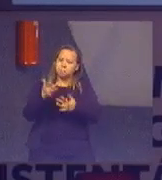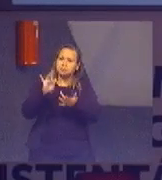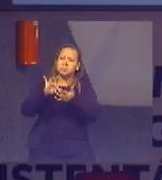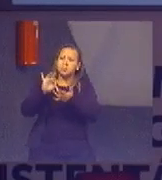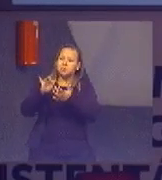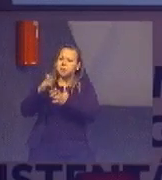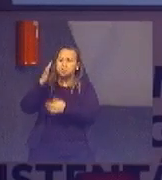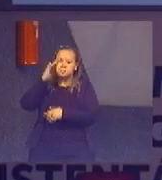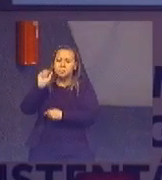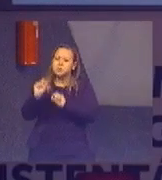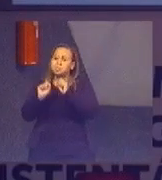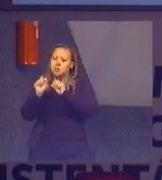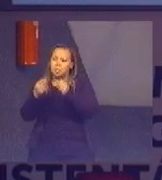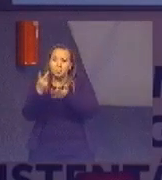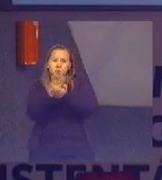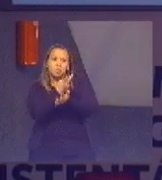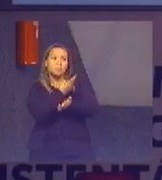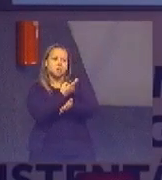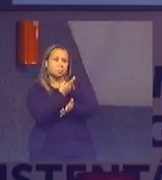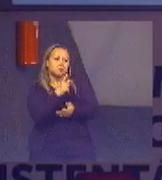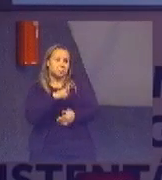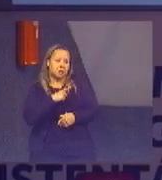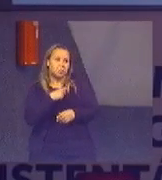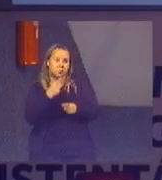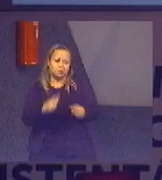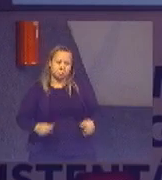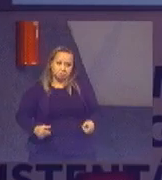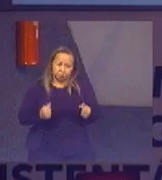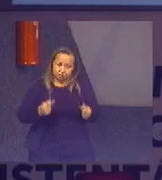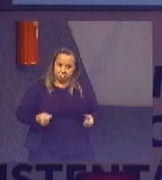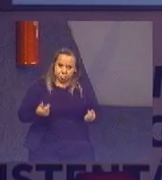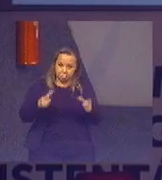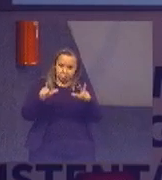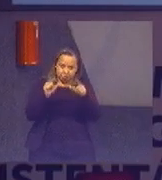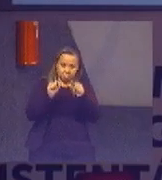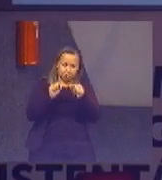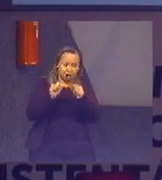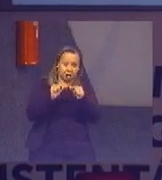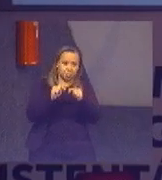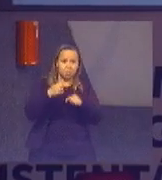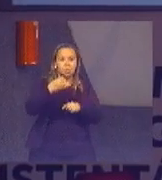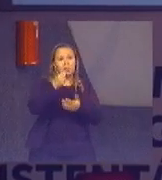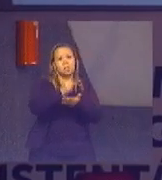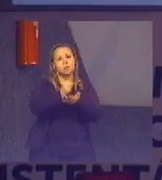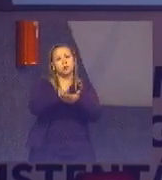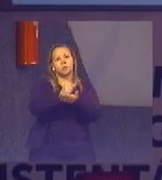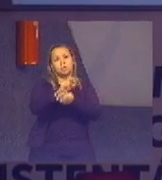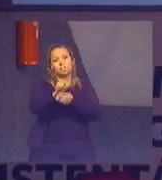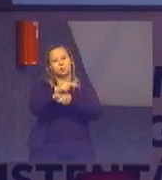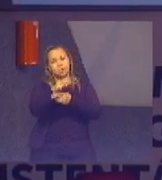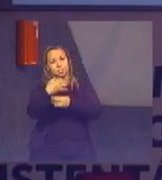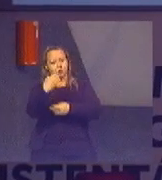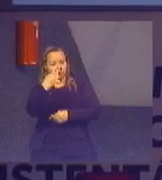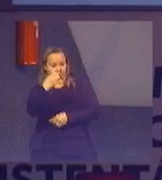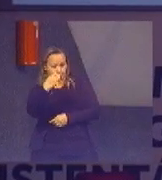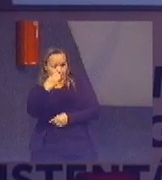foi feito para ter tido esse tipo de, essa redução nos contratos das vigilâncias armadas.